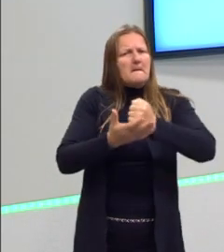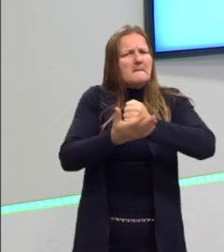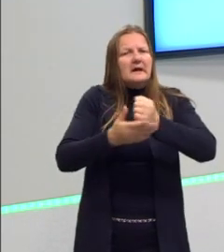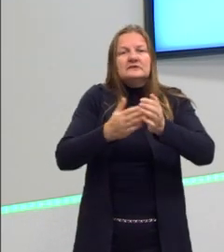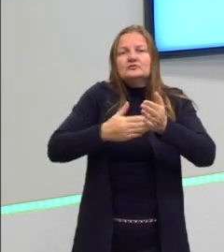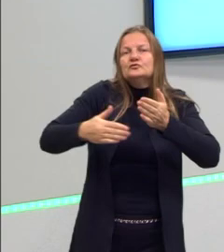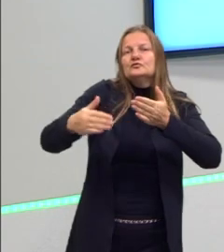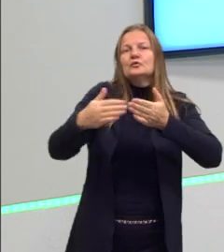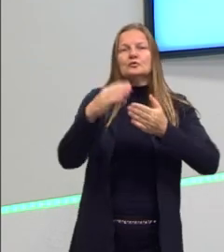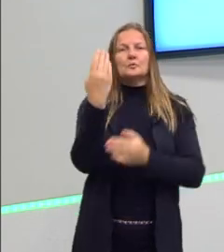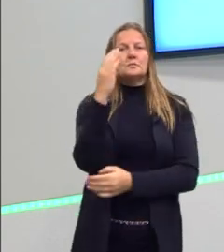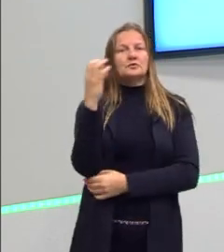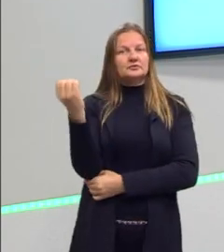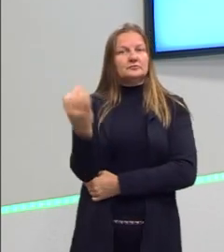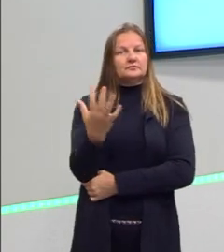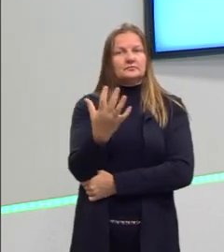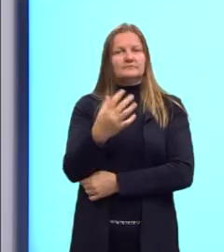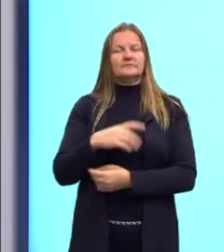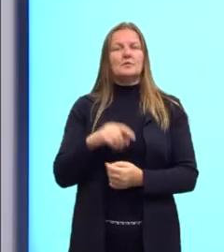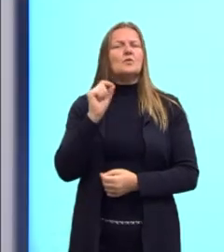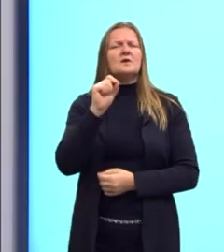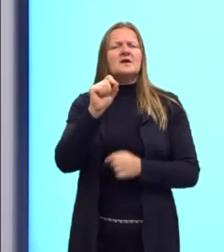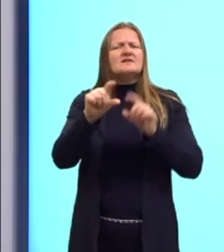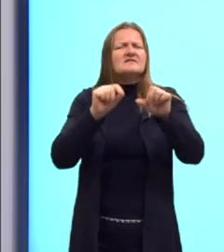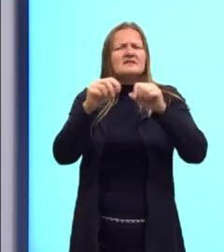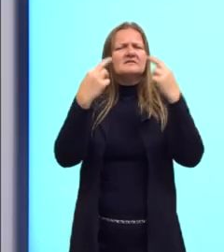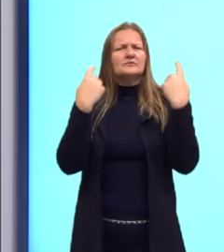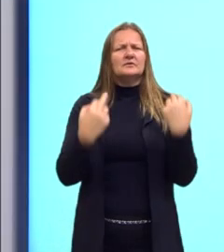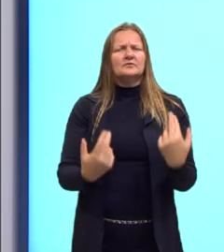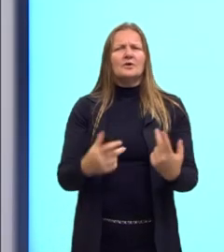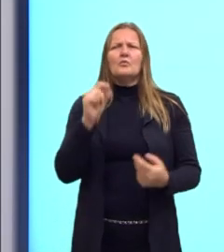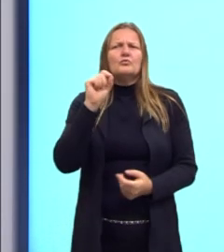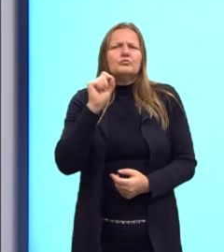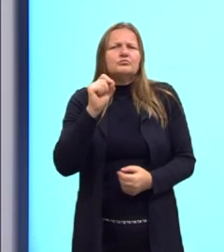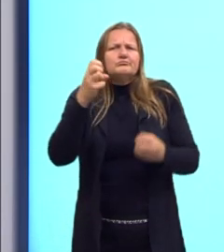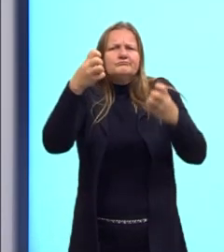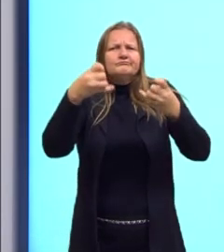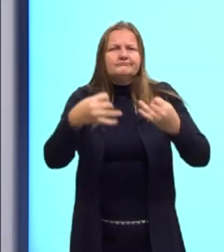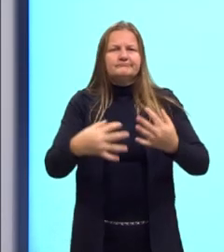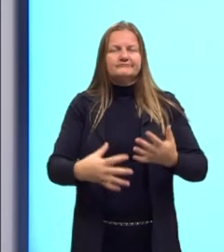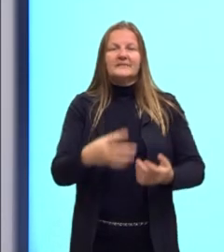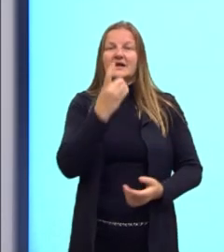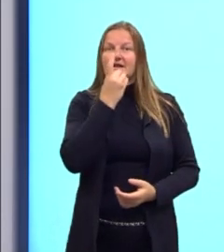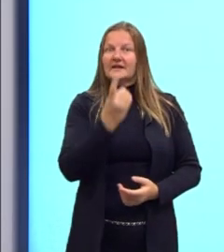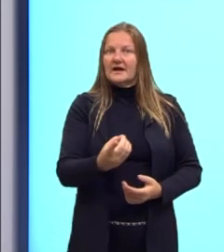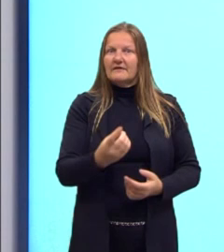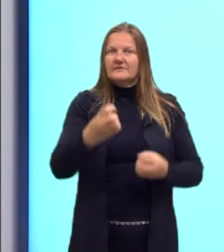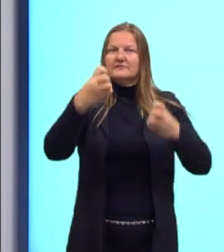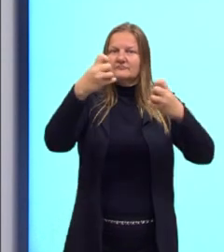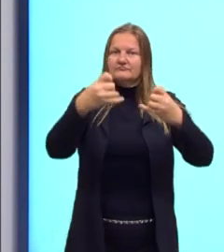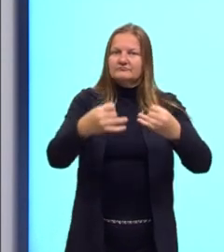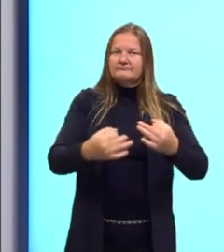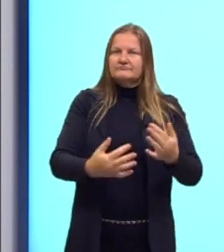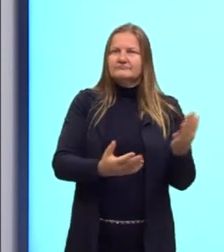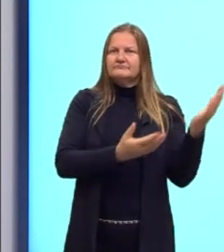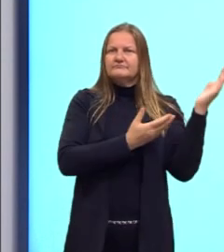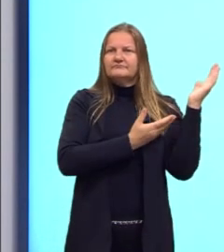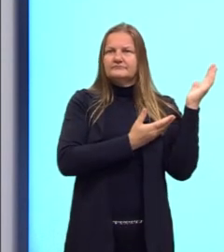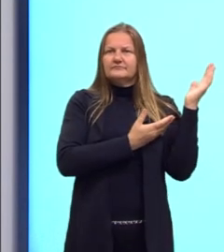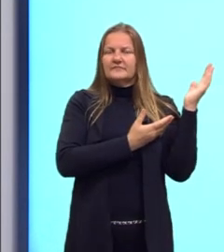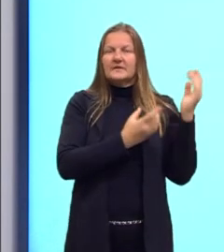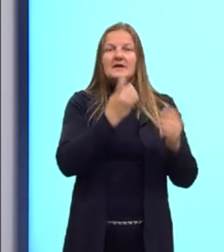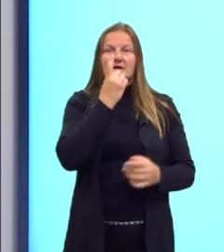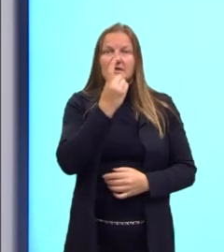Lembrando o que é seleção natural, né? Que é importantíssimo. Seleção natural, então, é uma proposta por